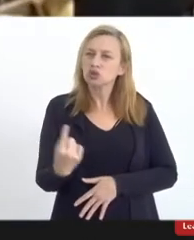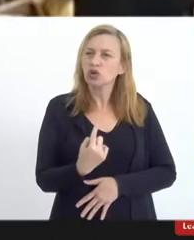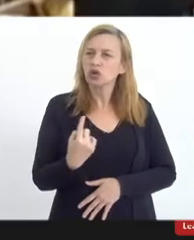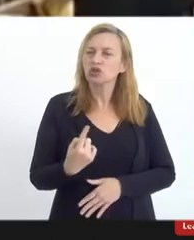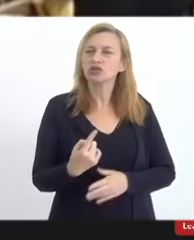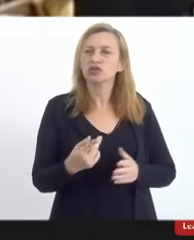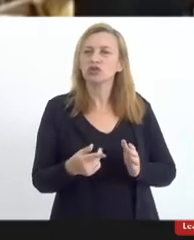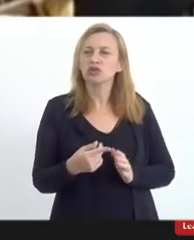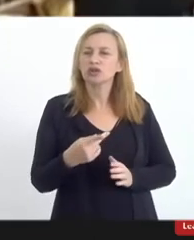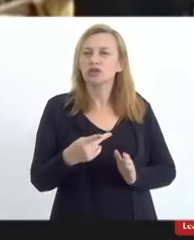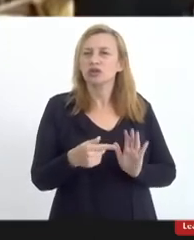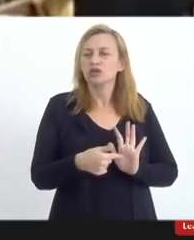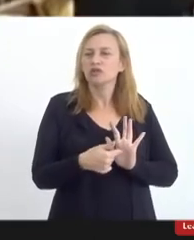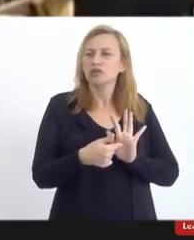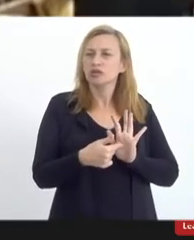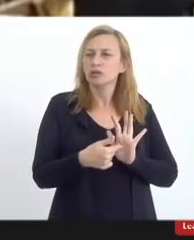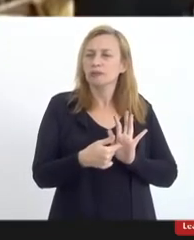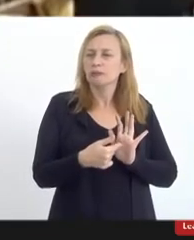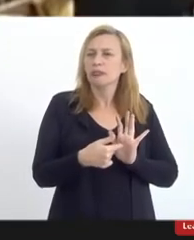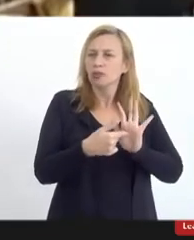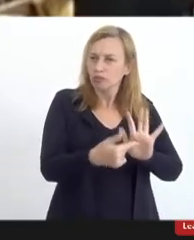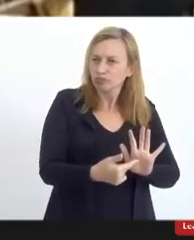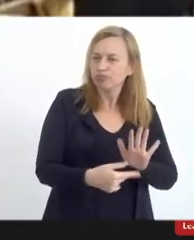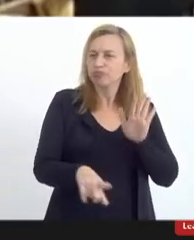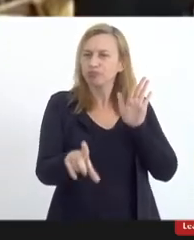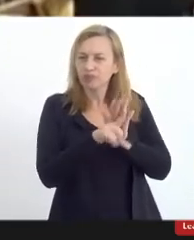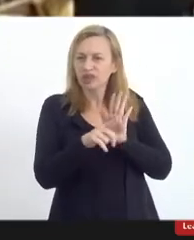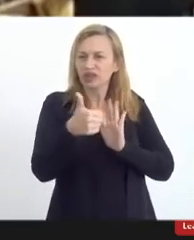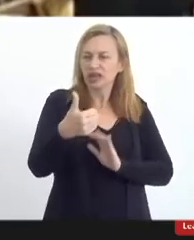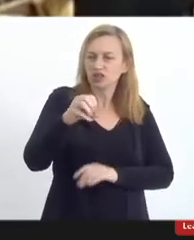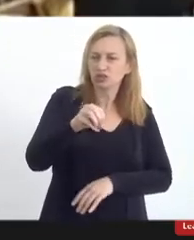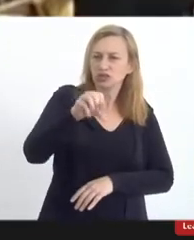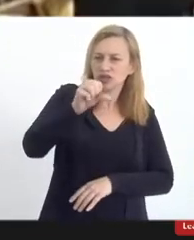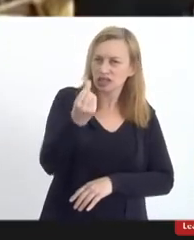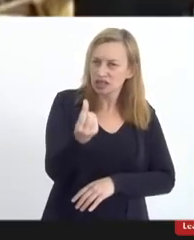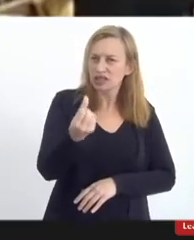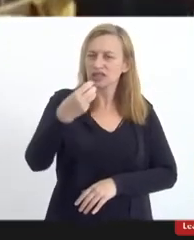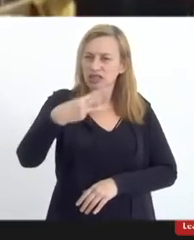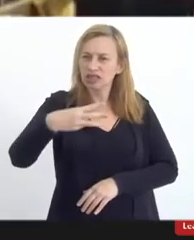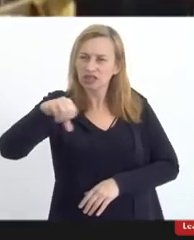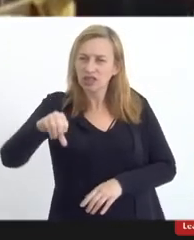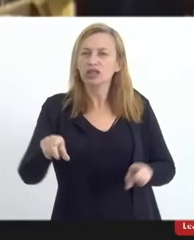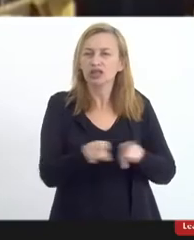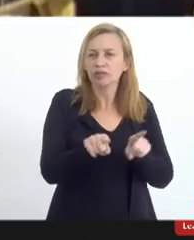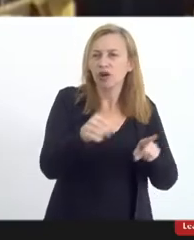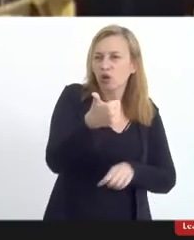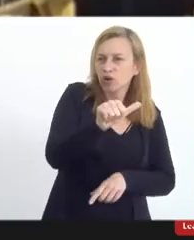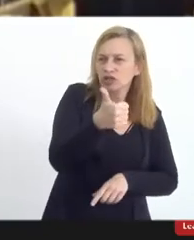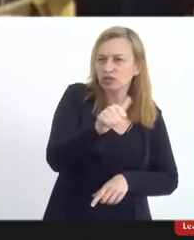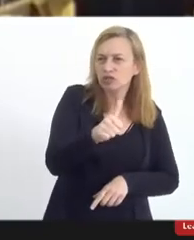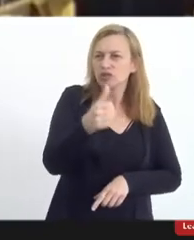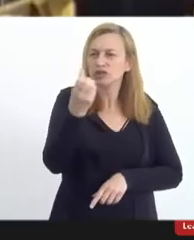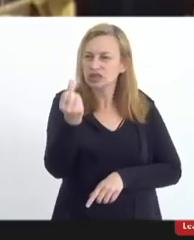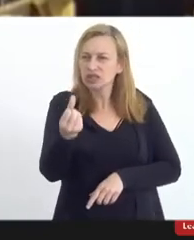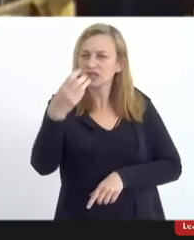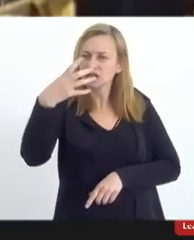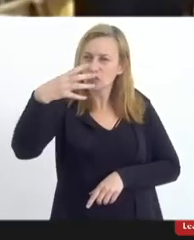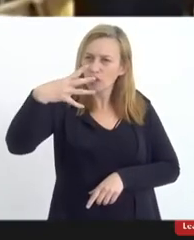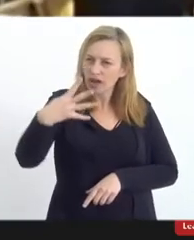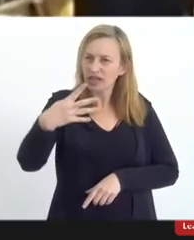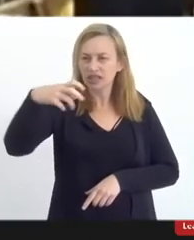questão da lei, das duas leis, da lei 10.639 e da lei 11.645,